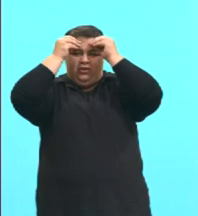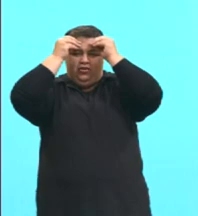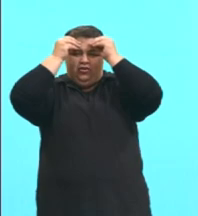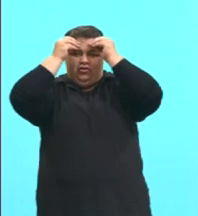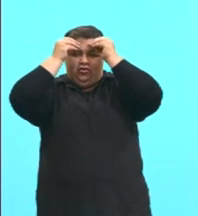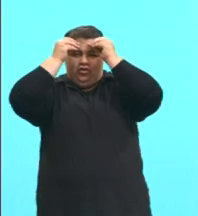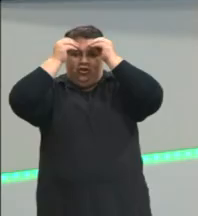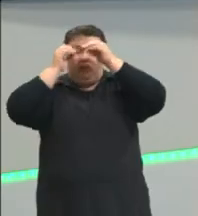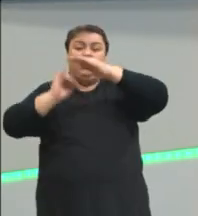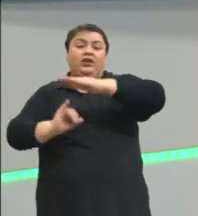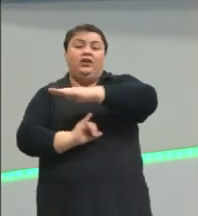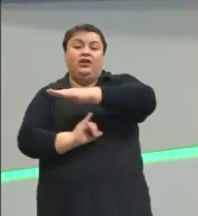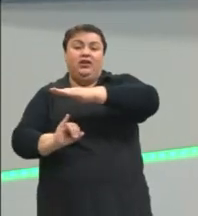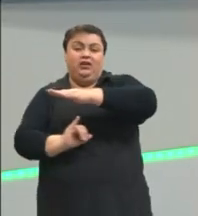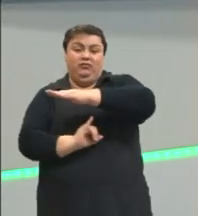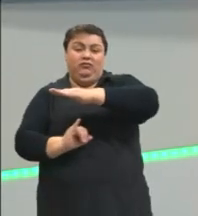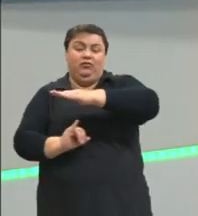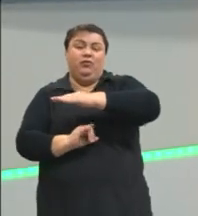informal.